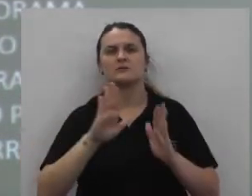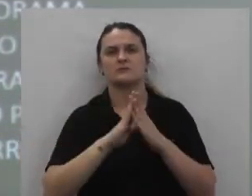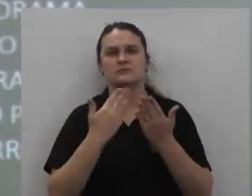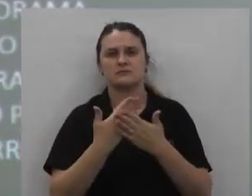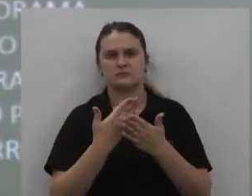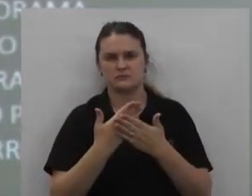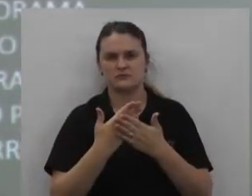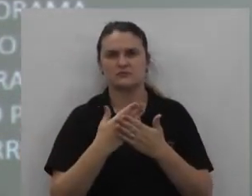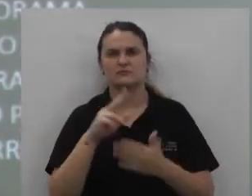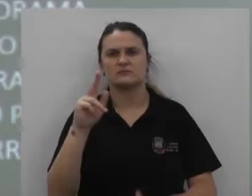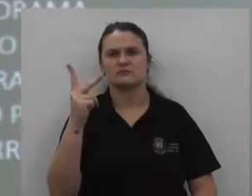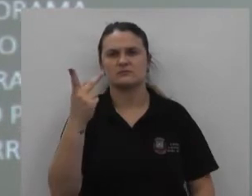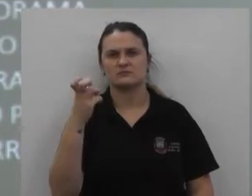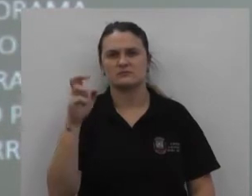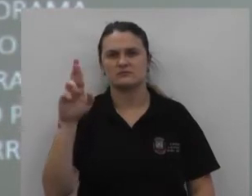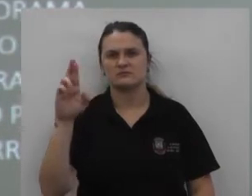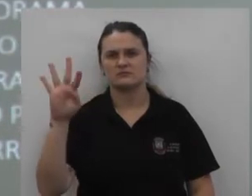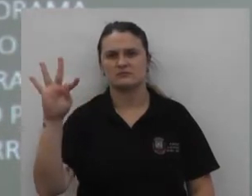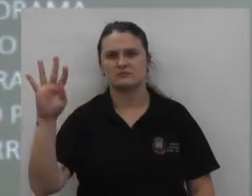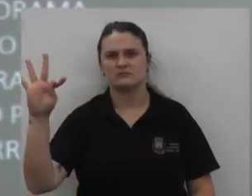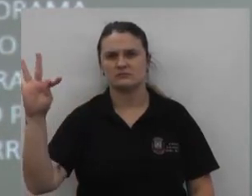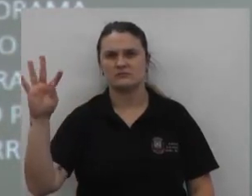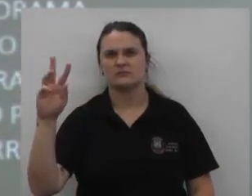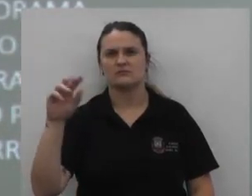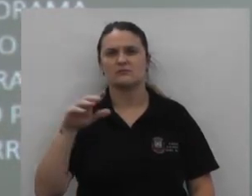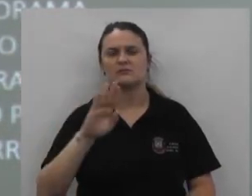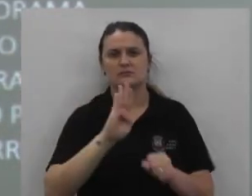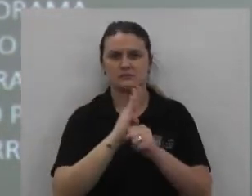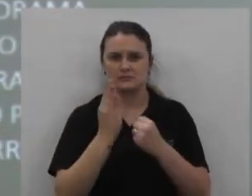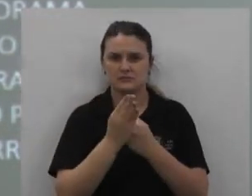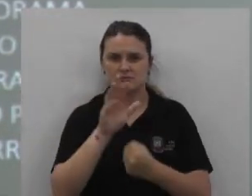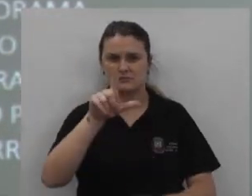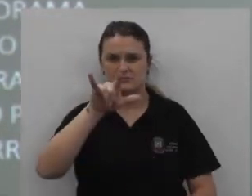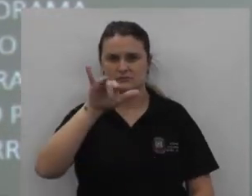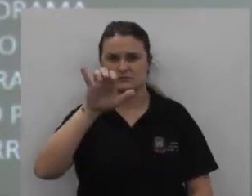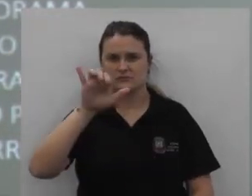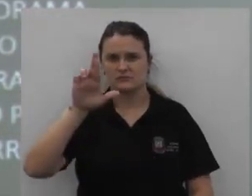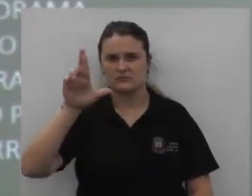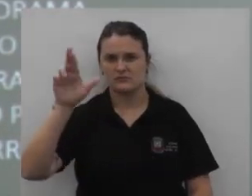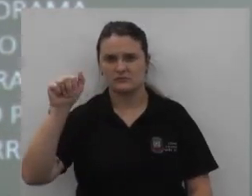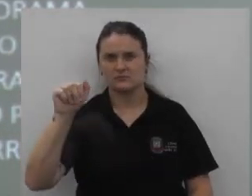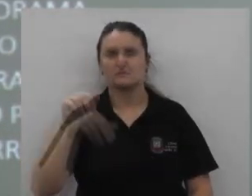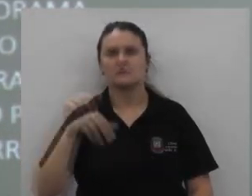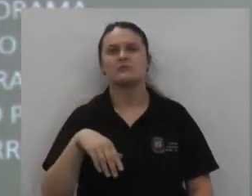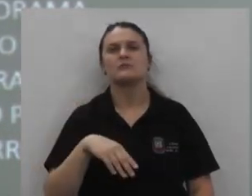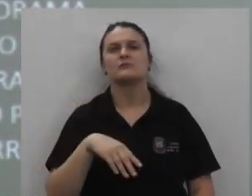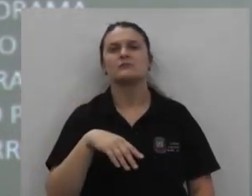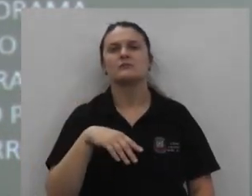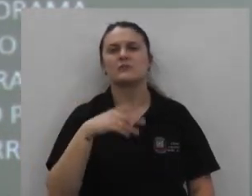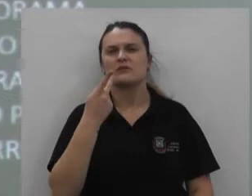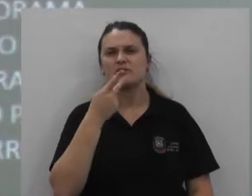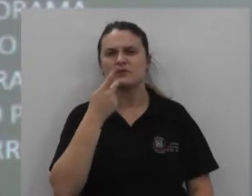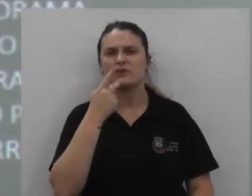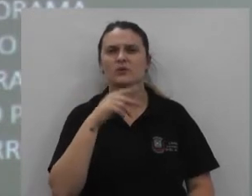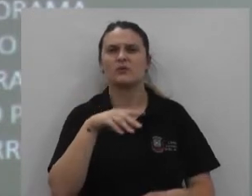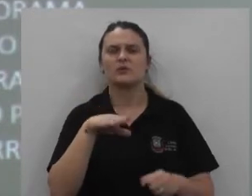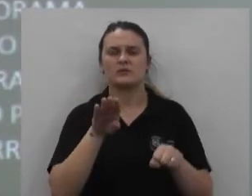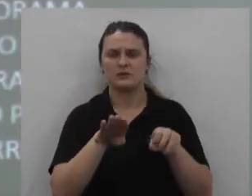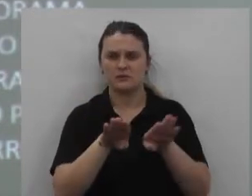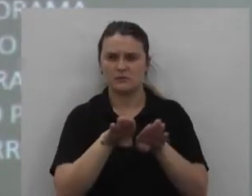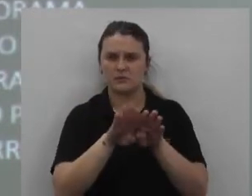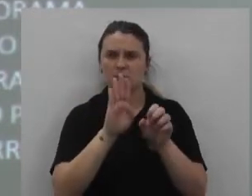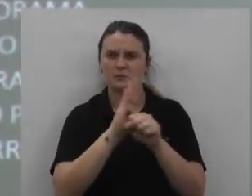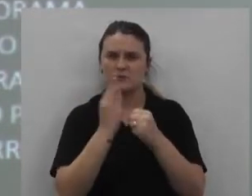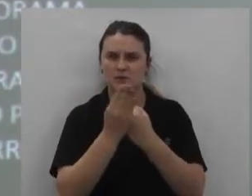Herbert Voeu Bairro Limeira Vila Palmas Fernandes Luiz Limeira